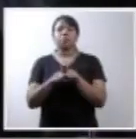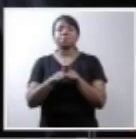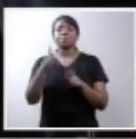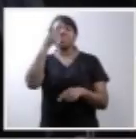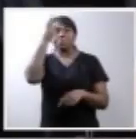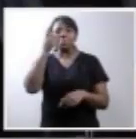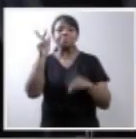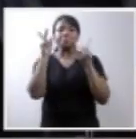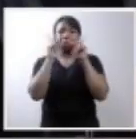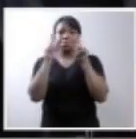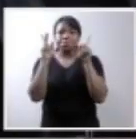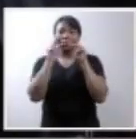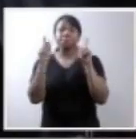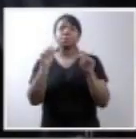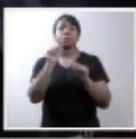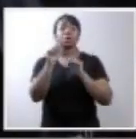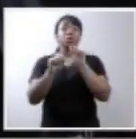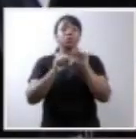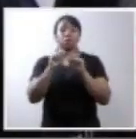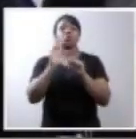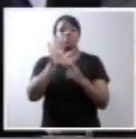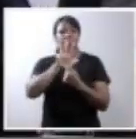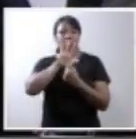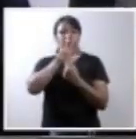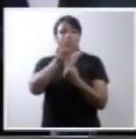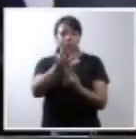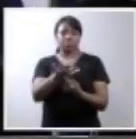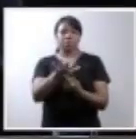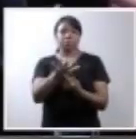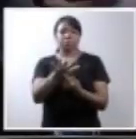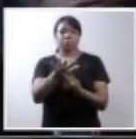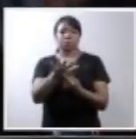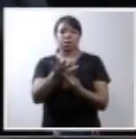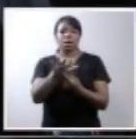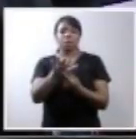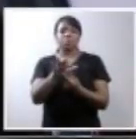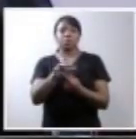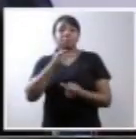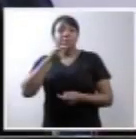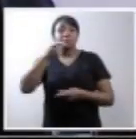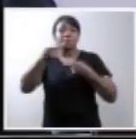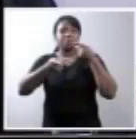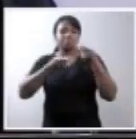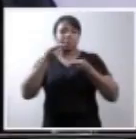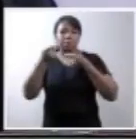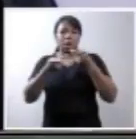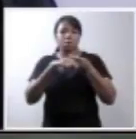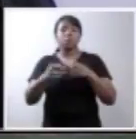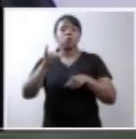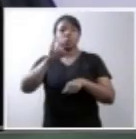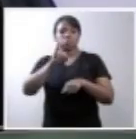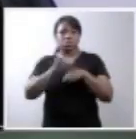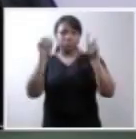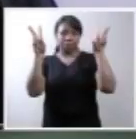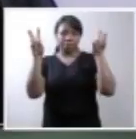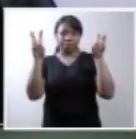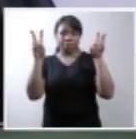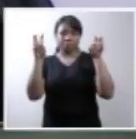que foram indicadas para exposição sobre o tema.